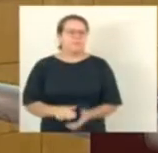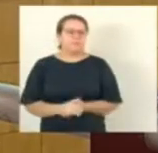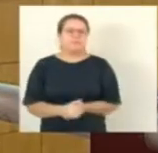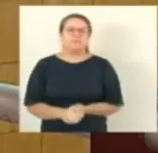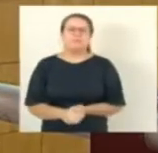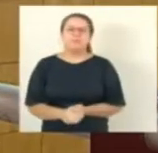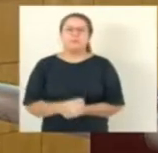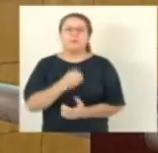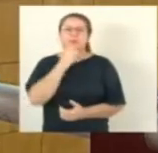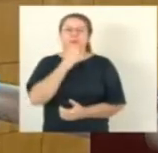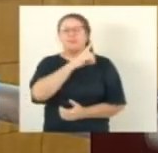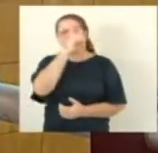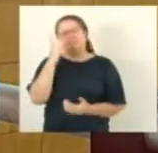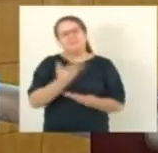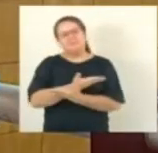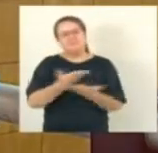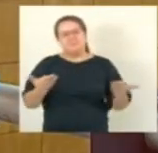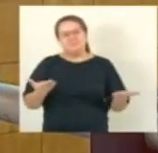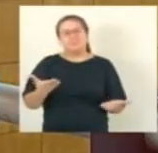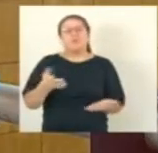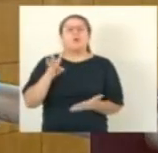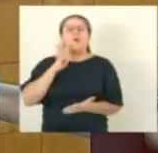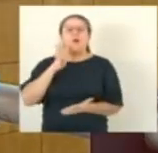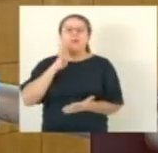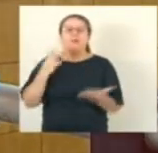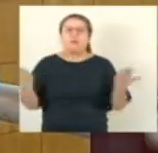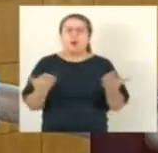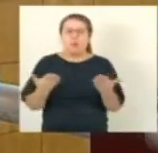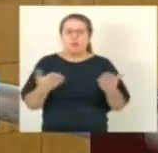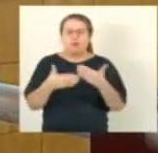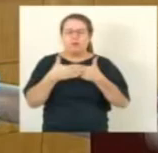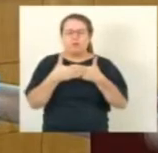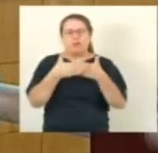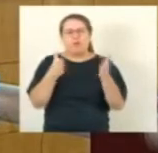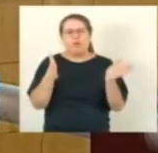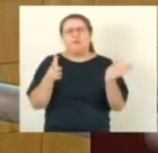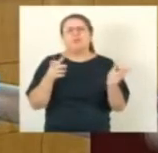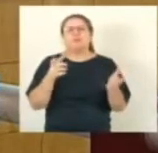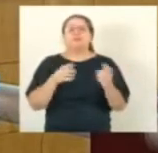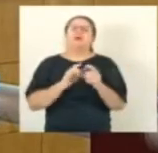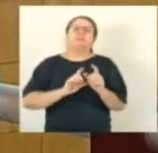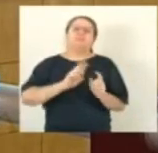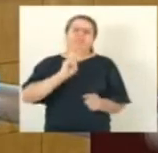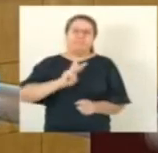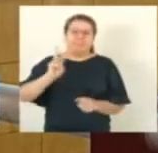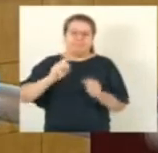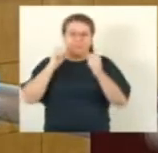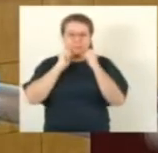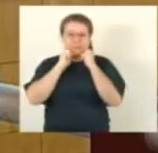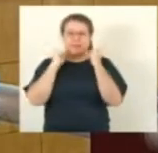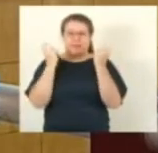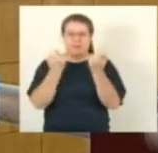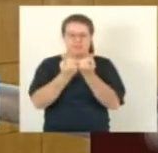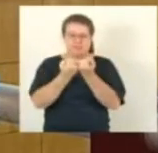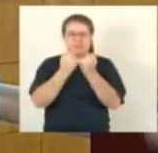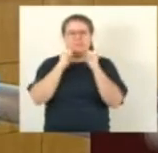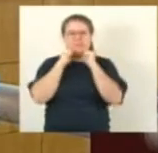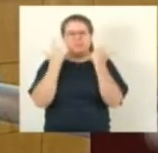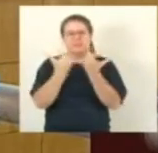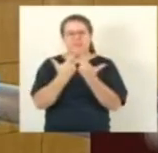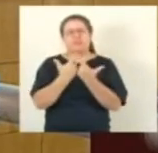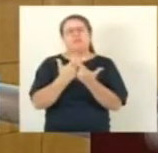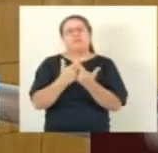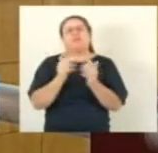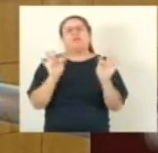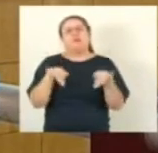Olá, bom dia, boa quarta-feira pra você. Nós damos início agora a transmissão de mais uma sessão ordinária, a última desta semana.